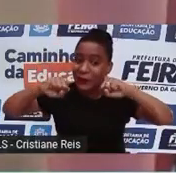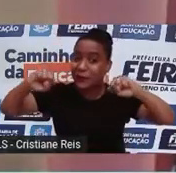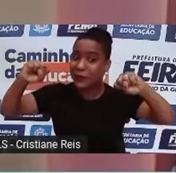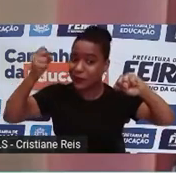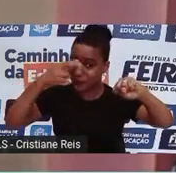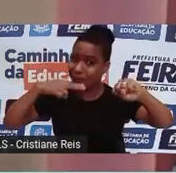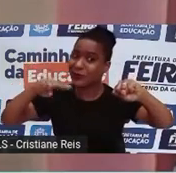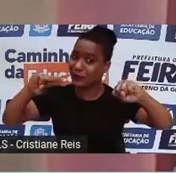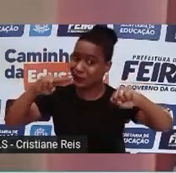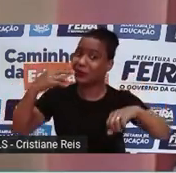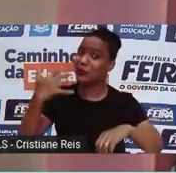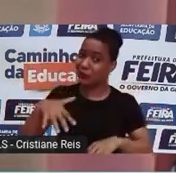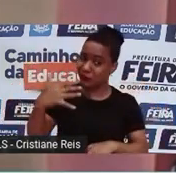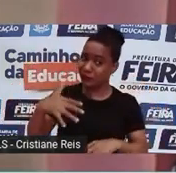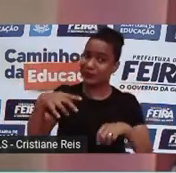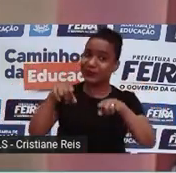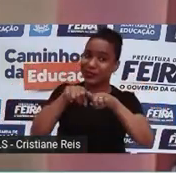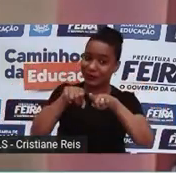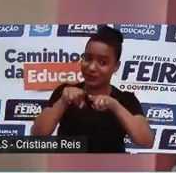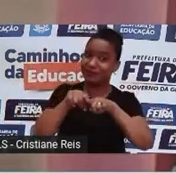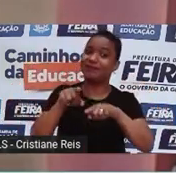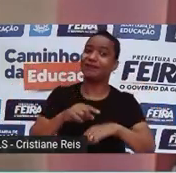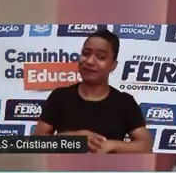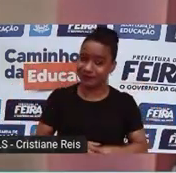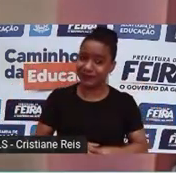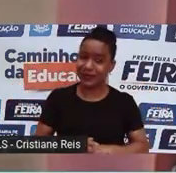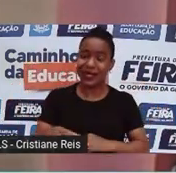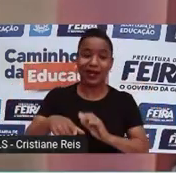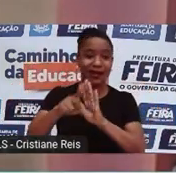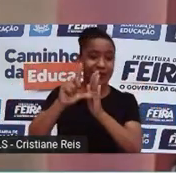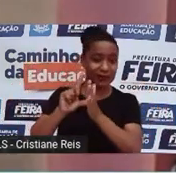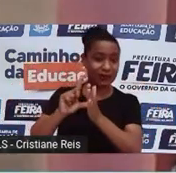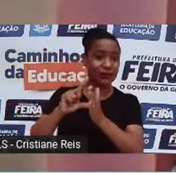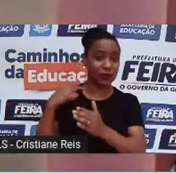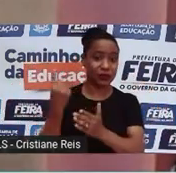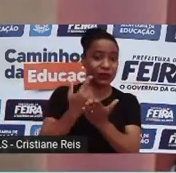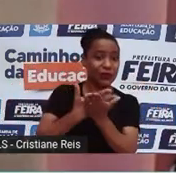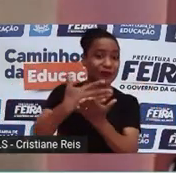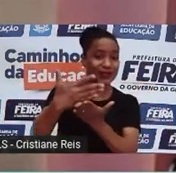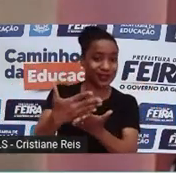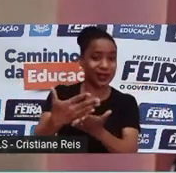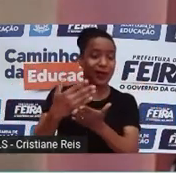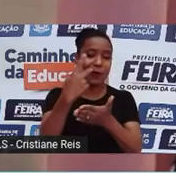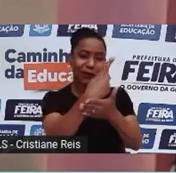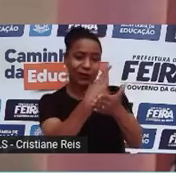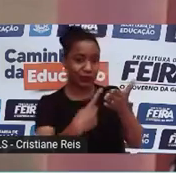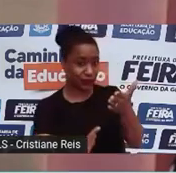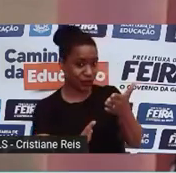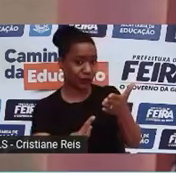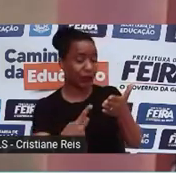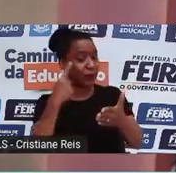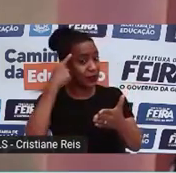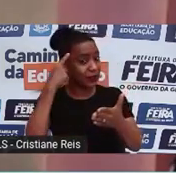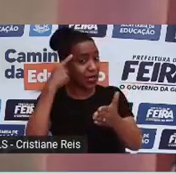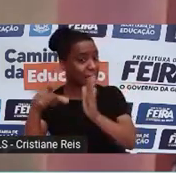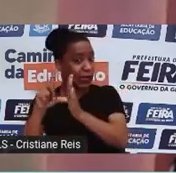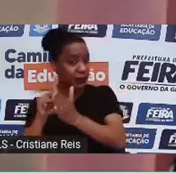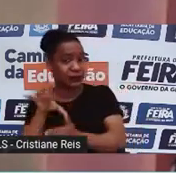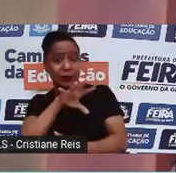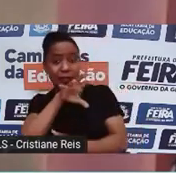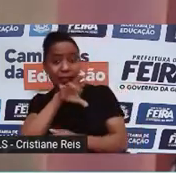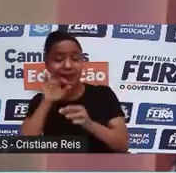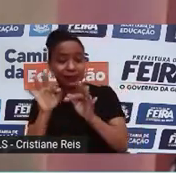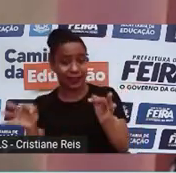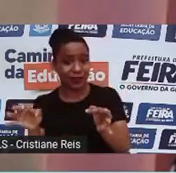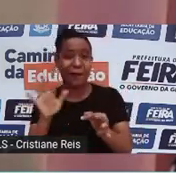Começamos o projeto muito antes de qualquer conversa séria sobre clonar o mamute. Mas com mamutes, o ecossistema vai ser